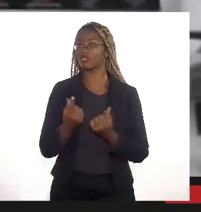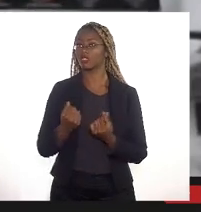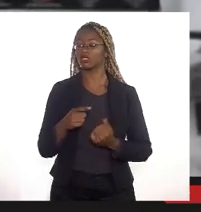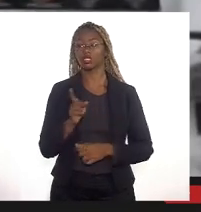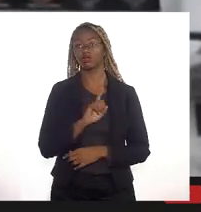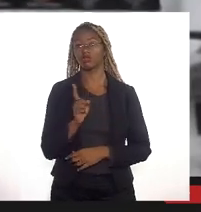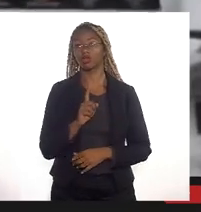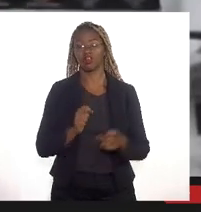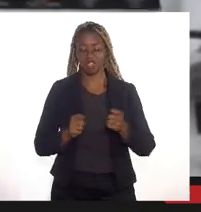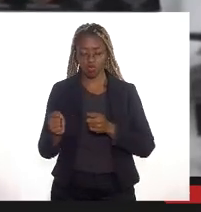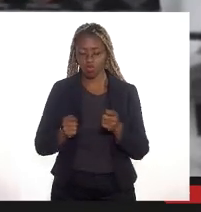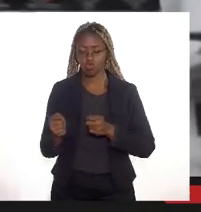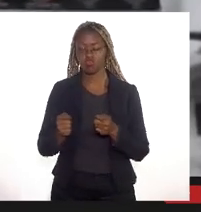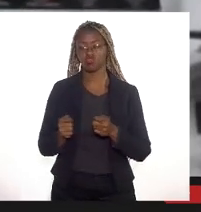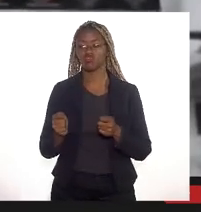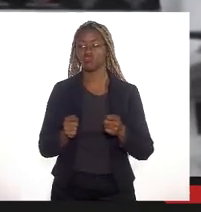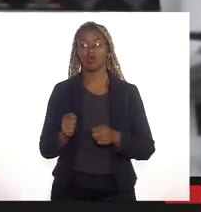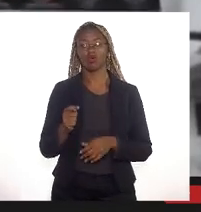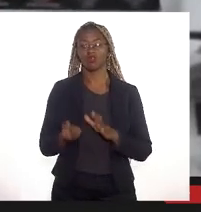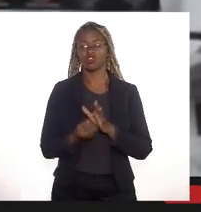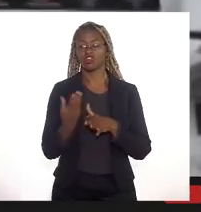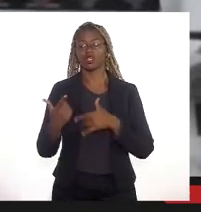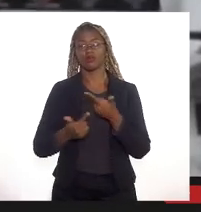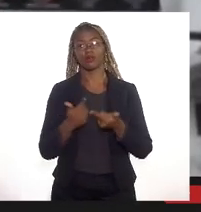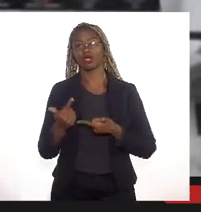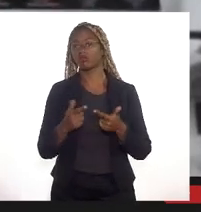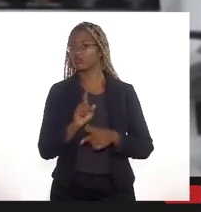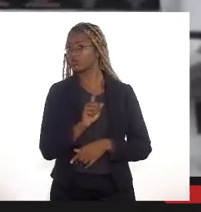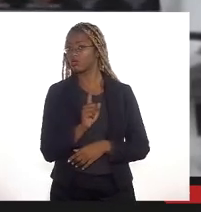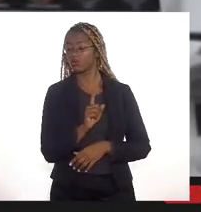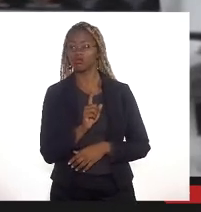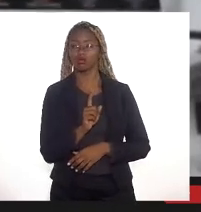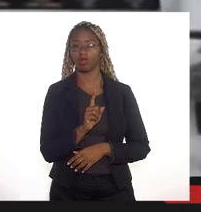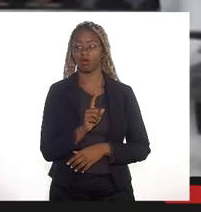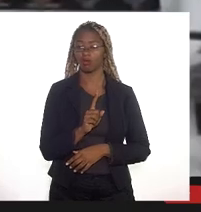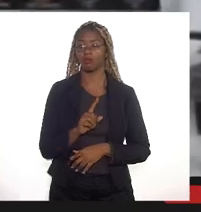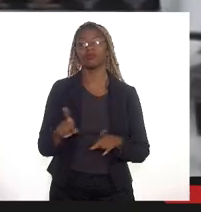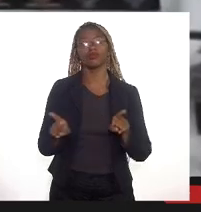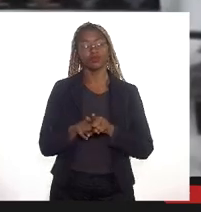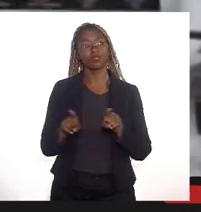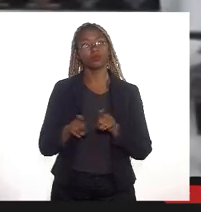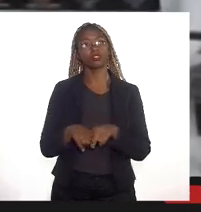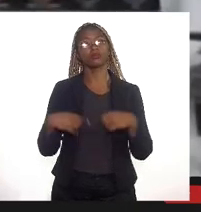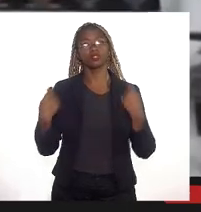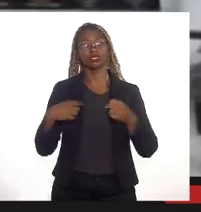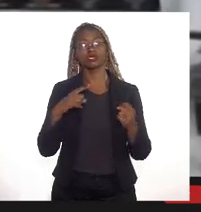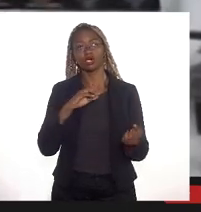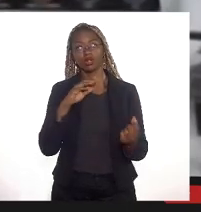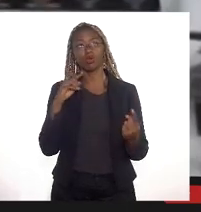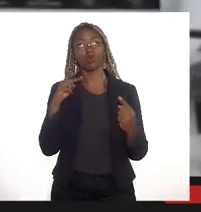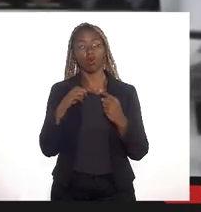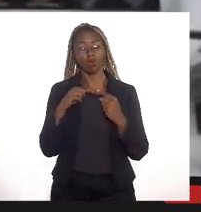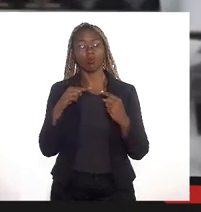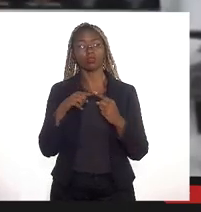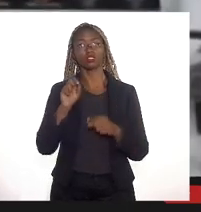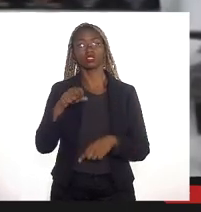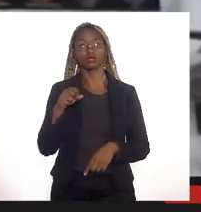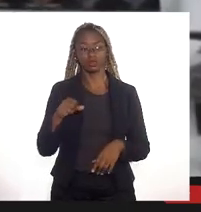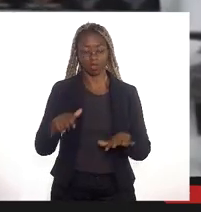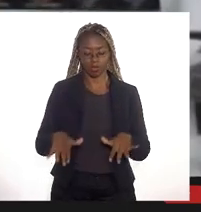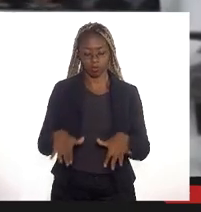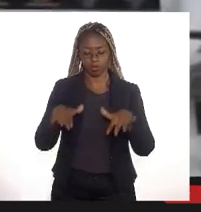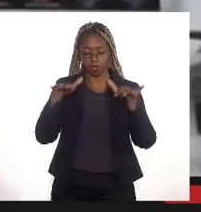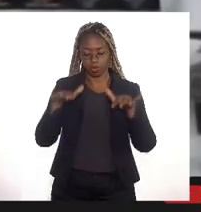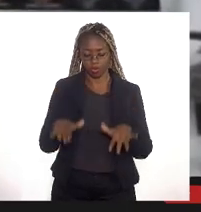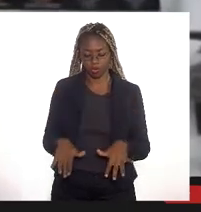não tem que ser apenas econômico não tem apenas que gerar emprego renda e desenvolvimento naquela região também tem que atender sim essa questão de encheite essa